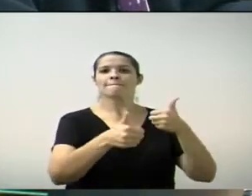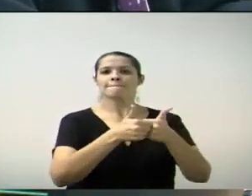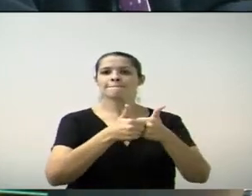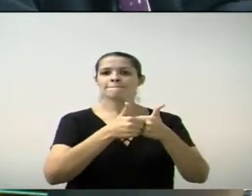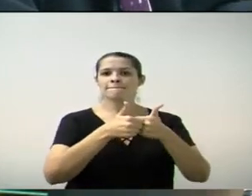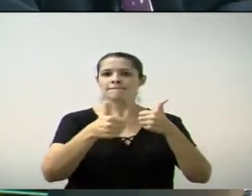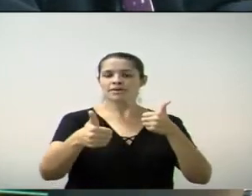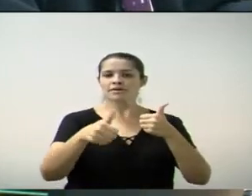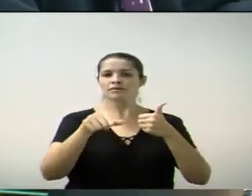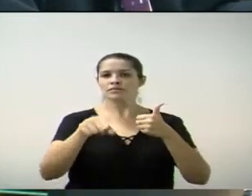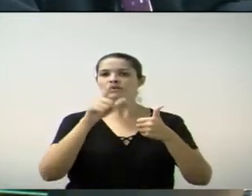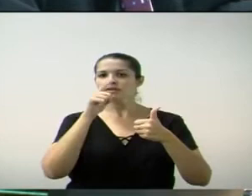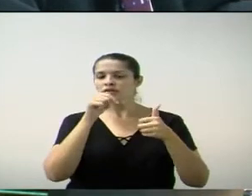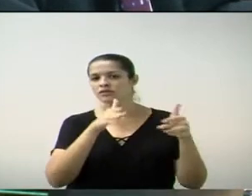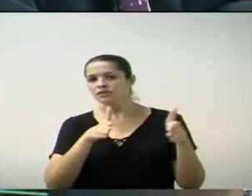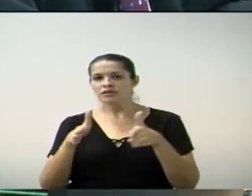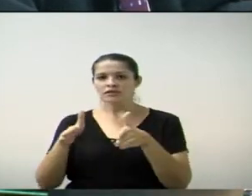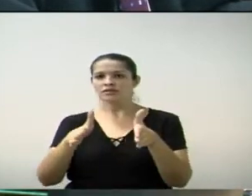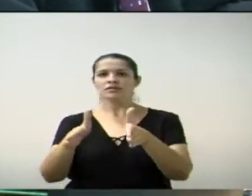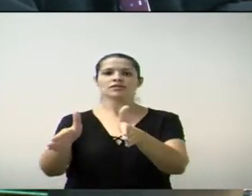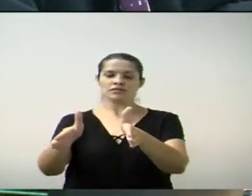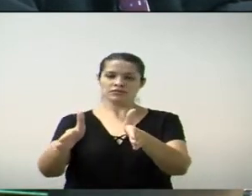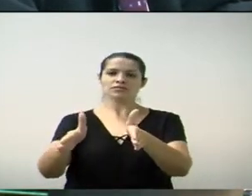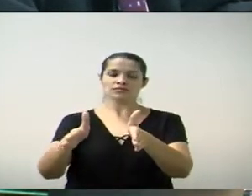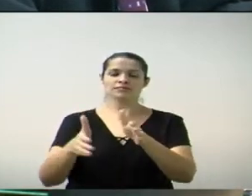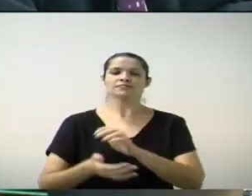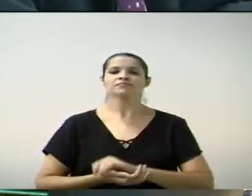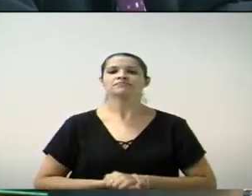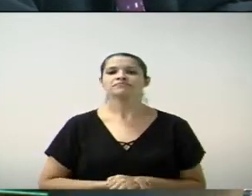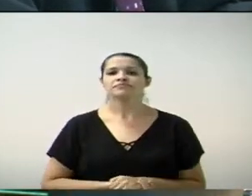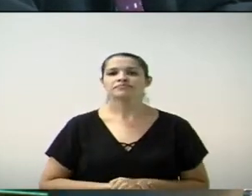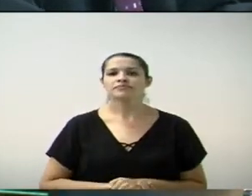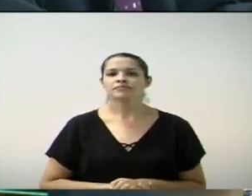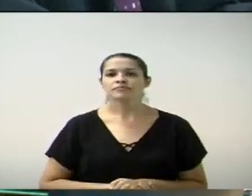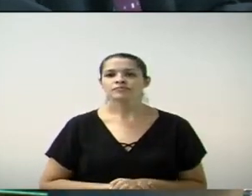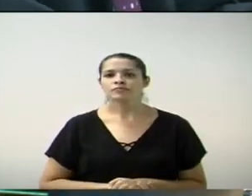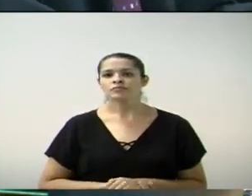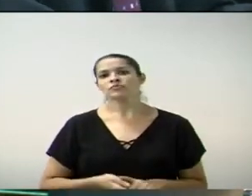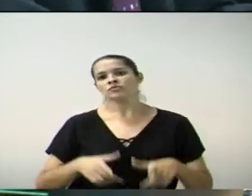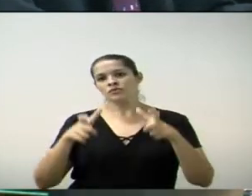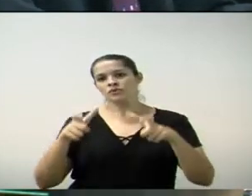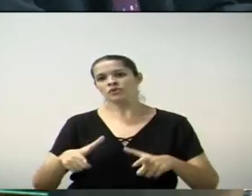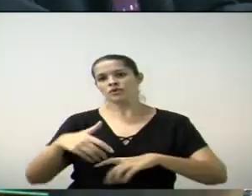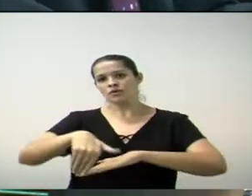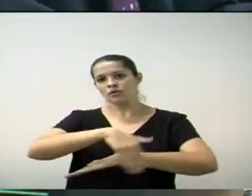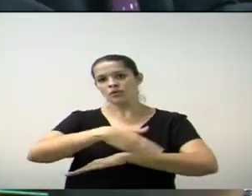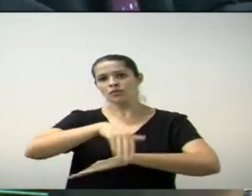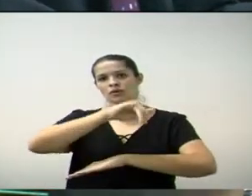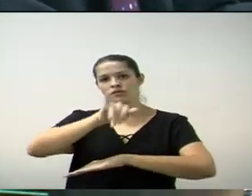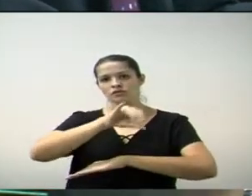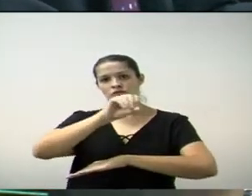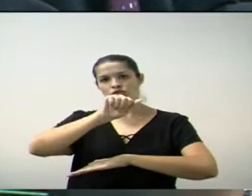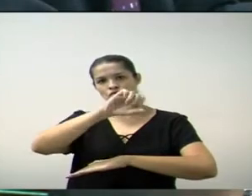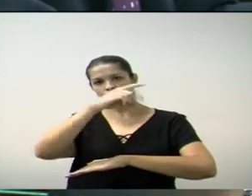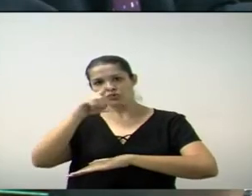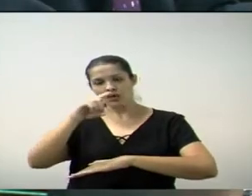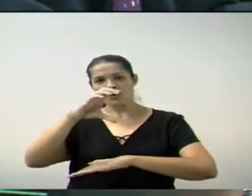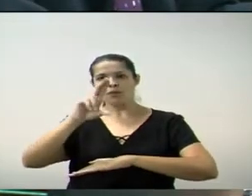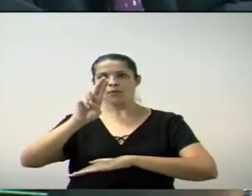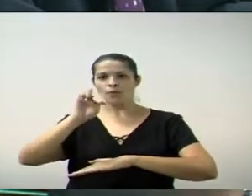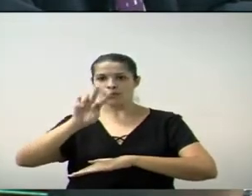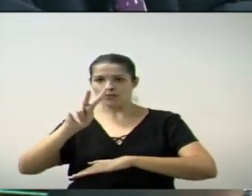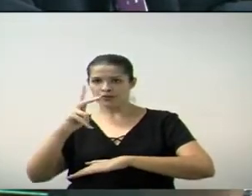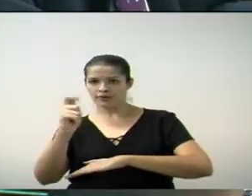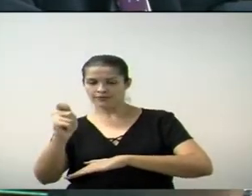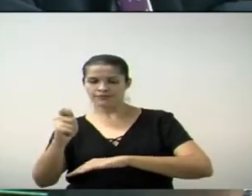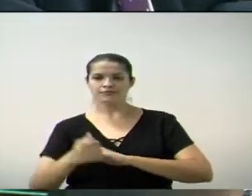99, das regiões que margenham o Rio Atibaia, situadas na rua João Franco Cunha. De